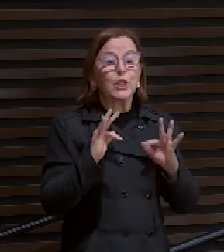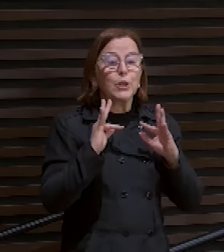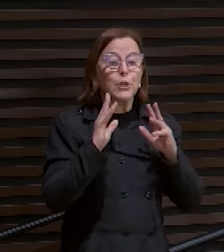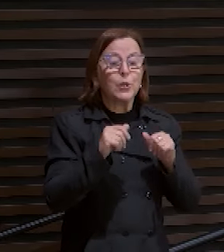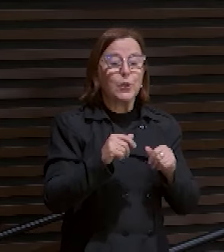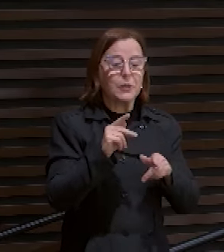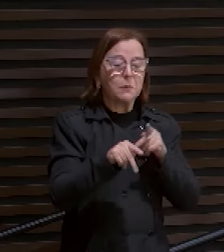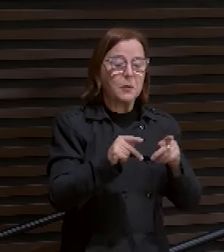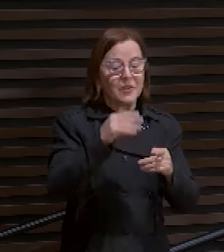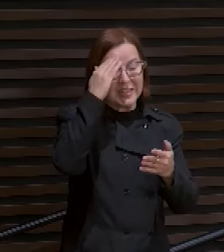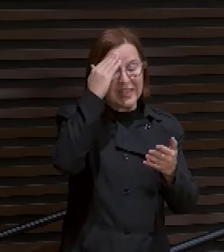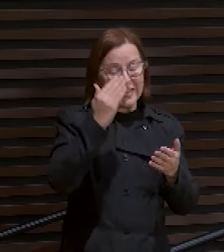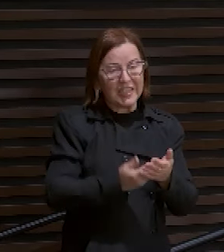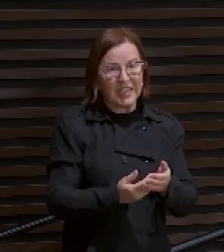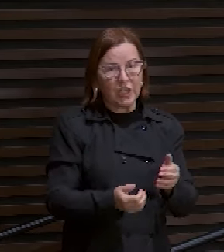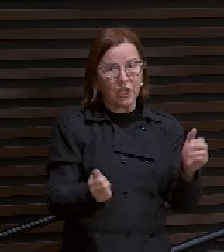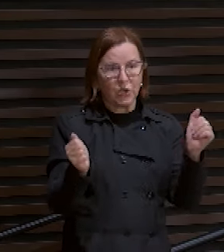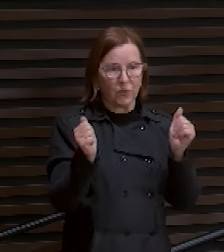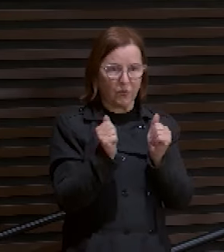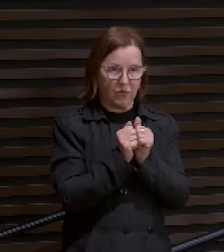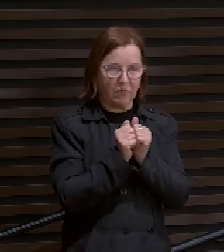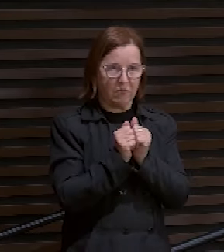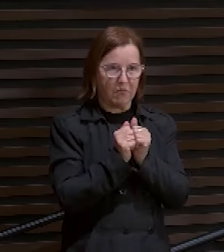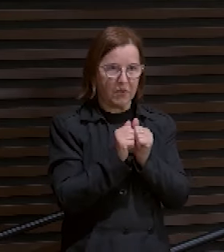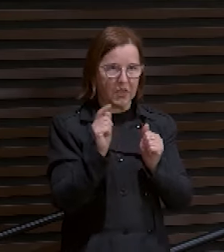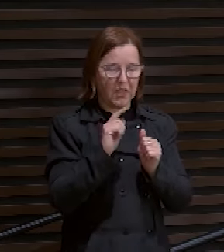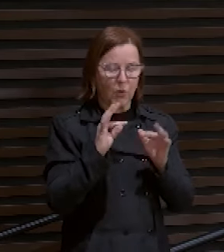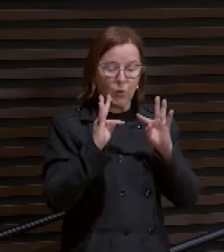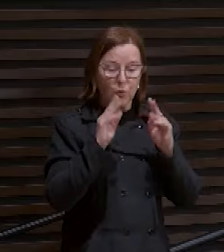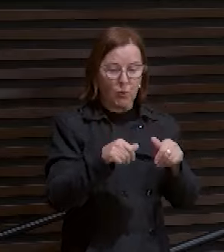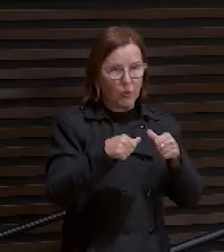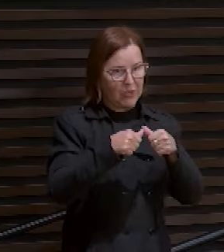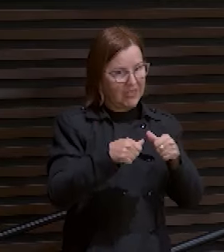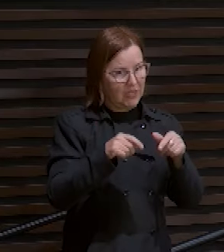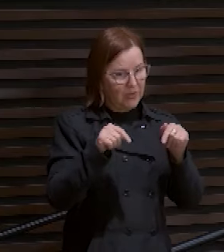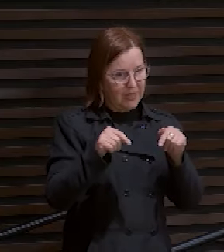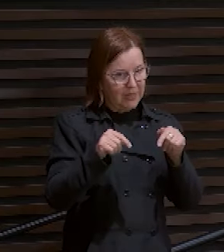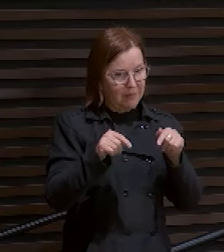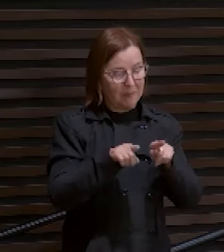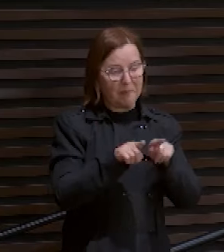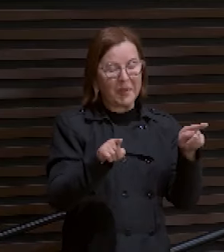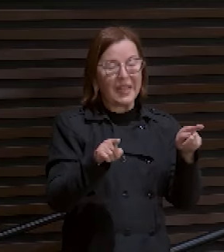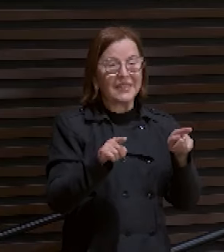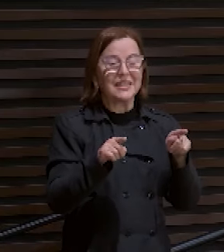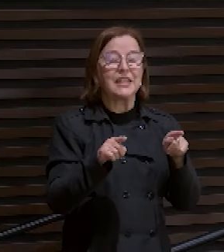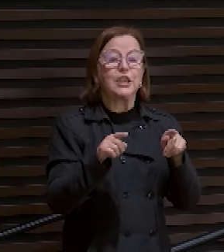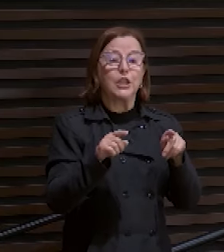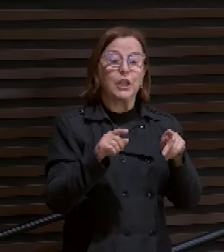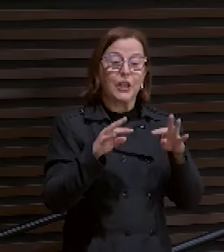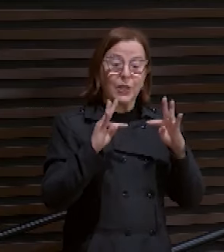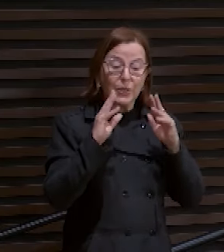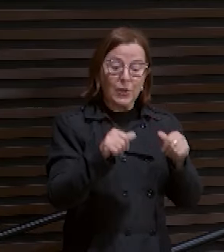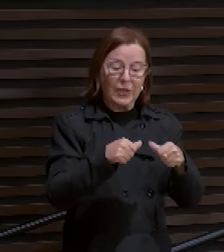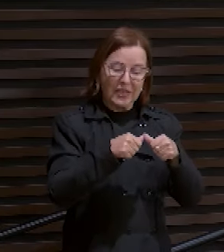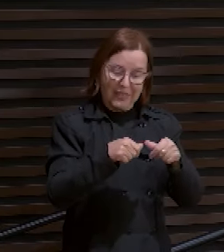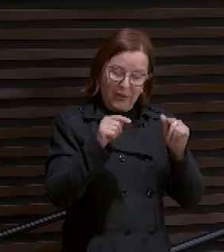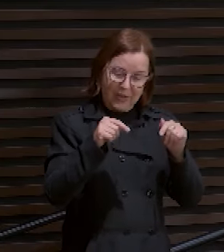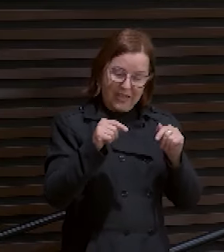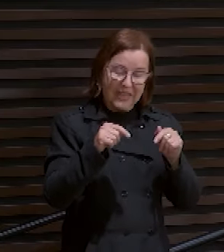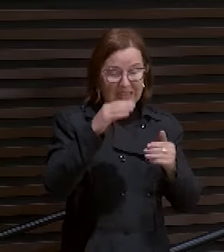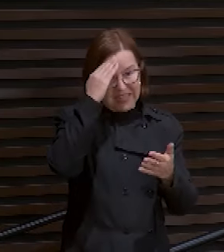os que creem. Não é todos que estão aqui. É todos que estão aqui e creem. Que foram